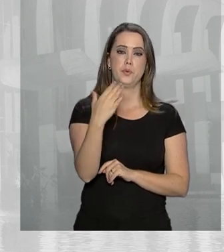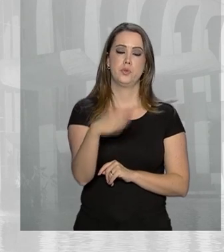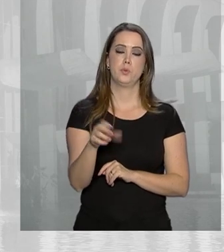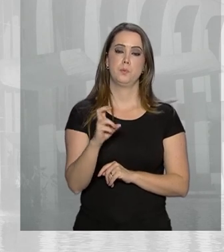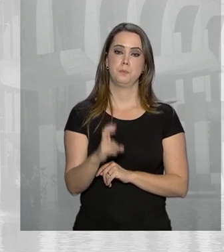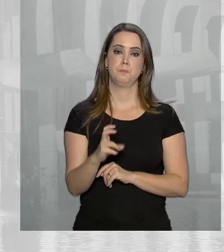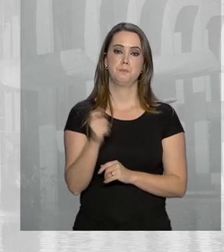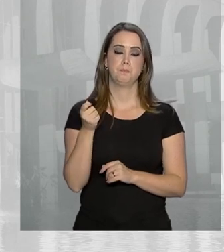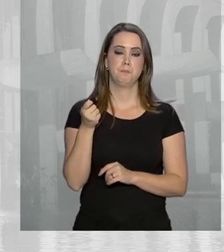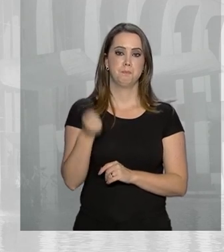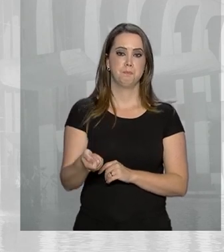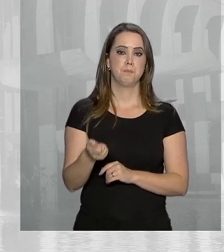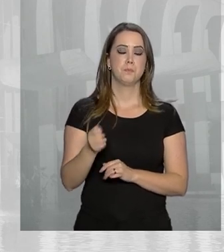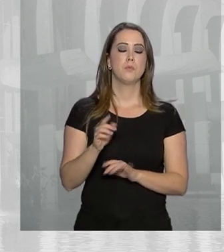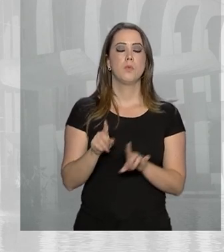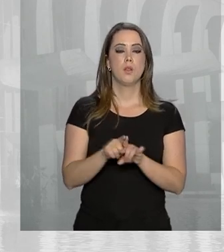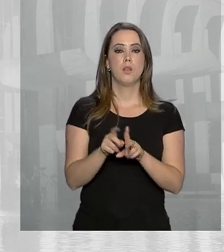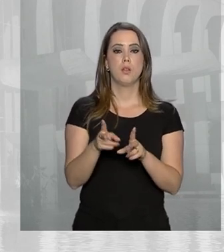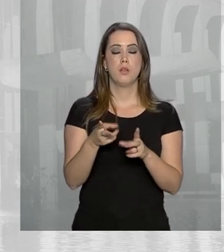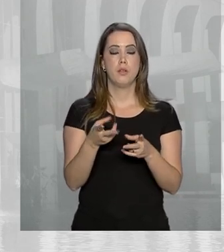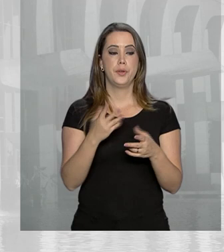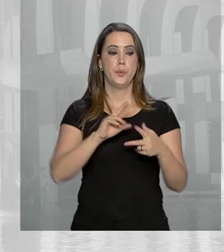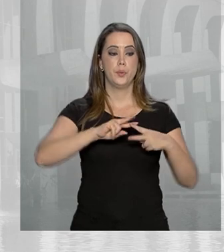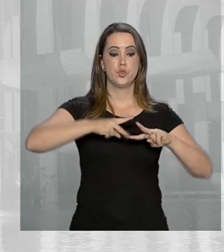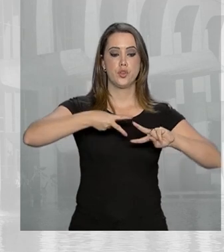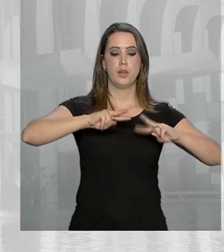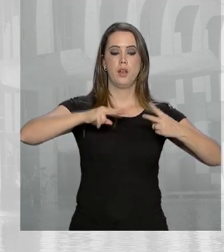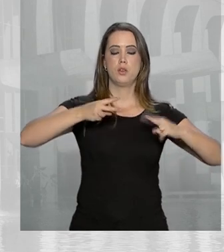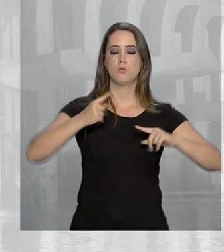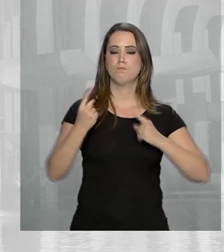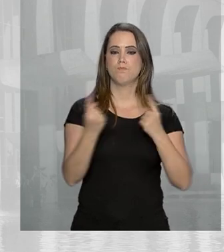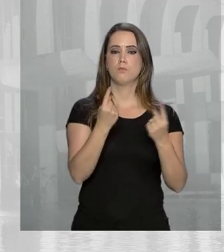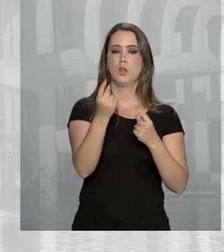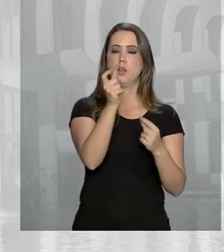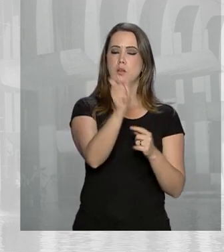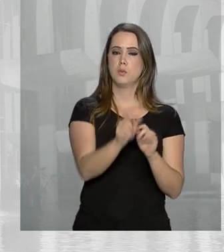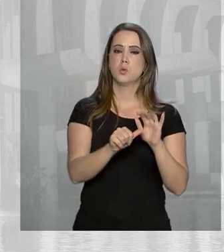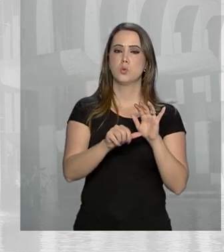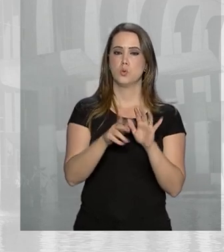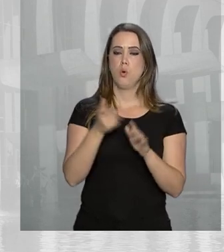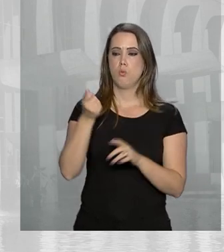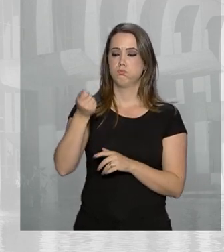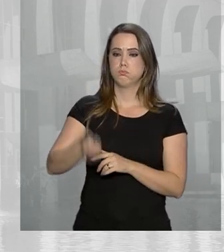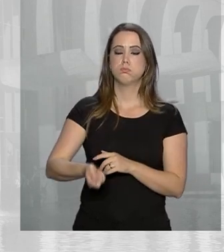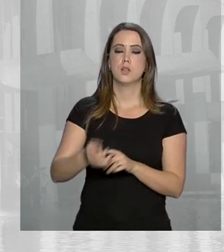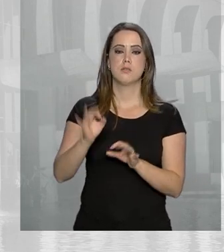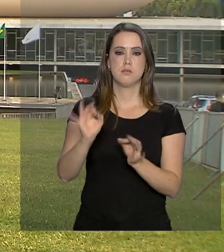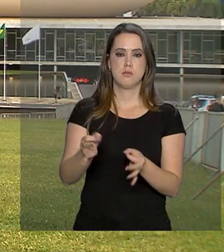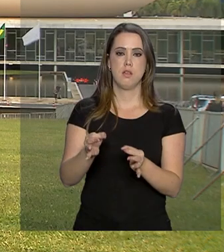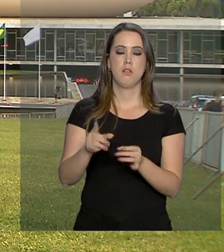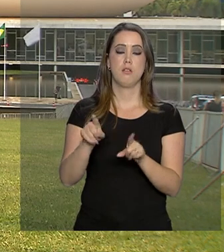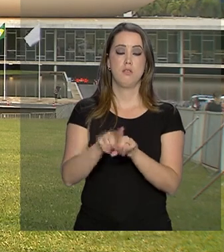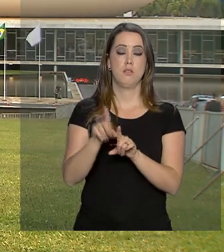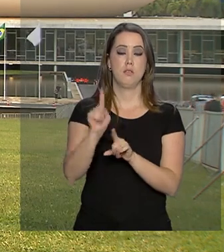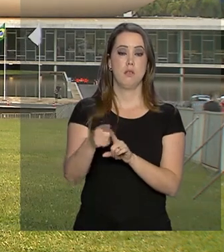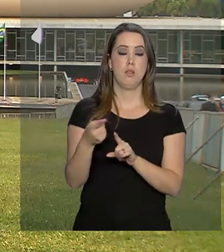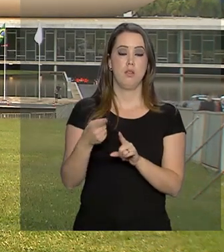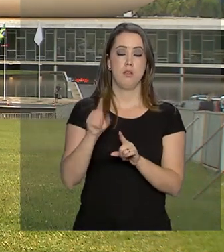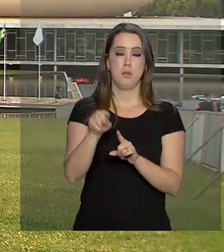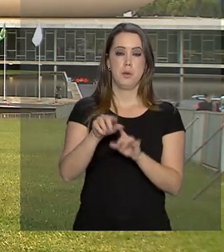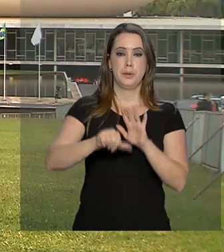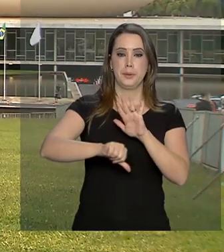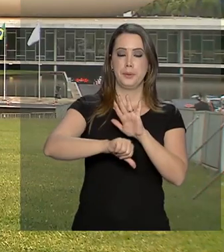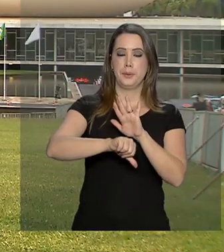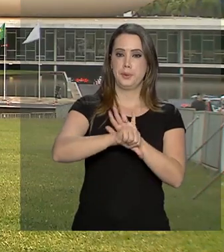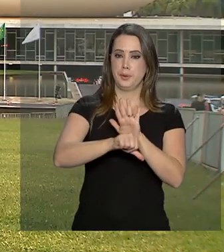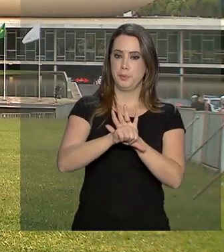e a identificação do perfil genético de condenados por crimes dolosos, através de DNA. Para o ministro